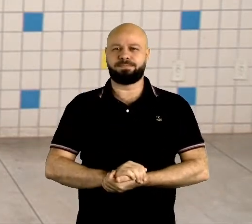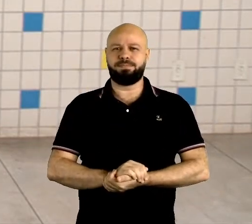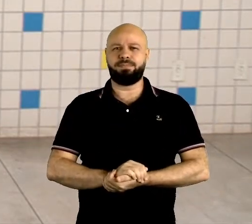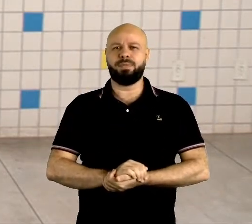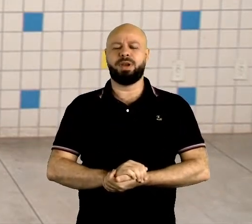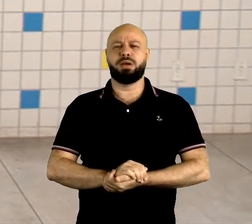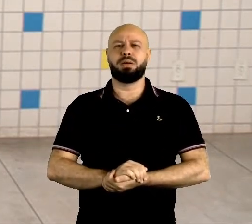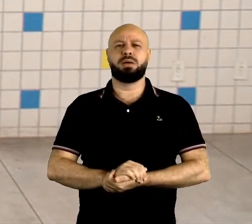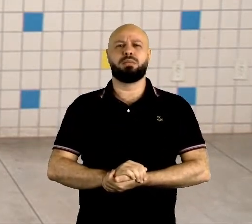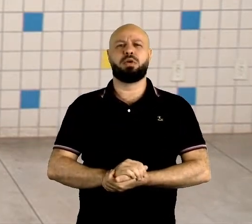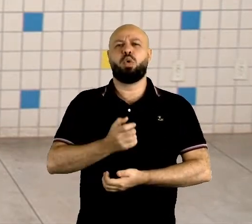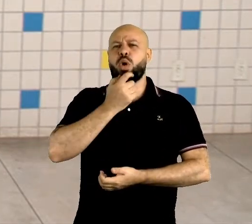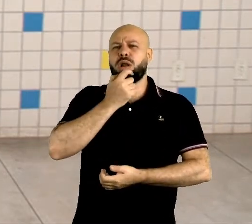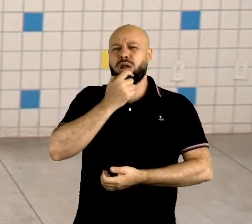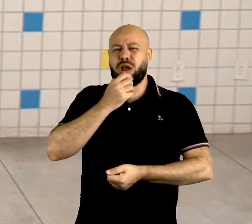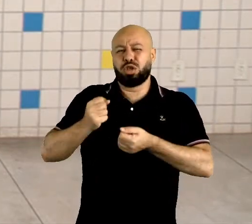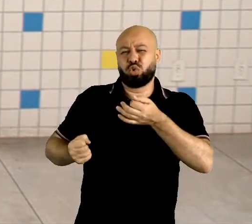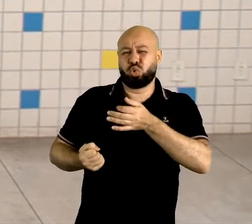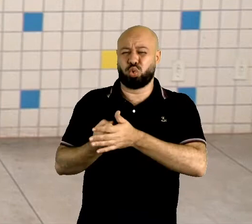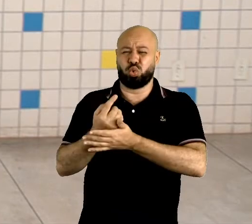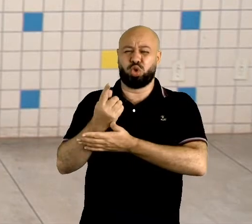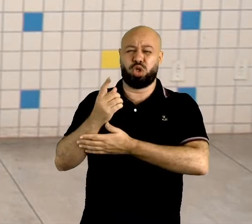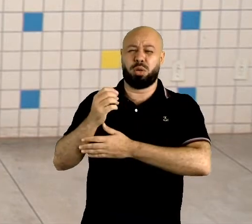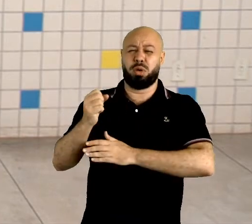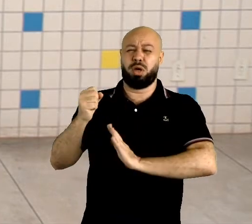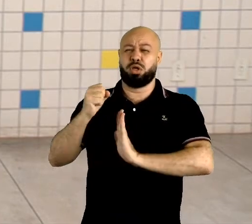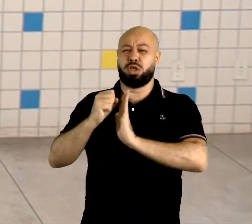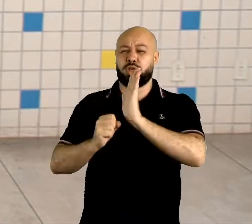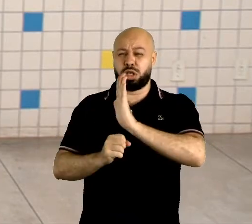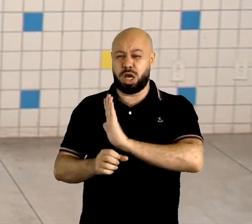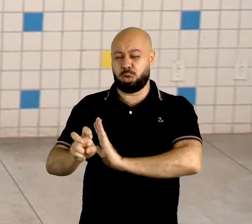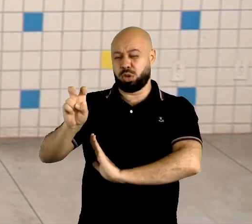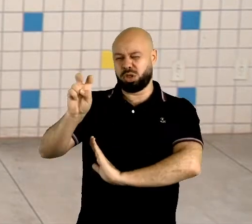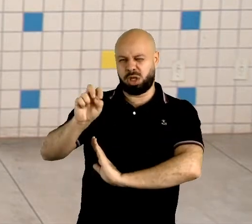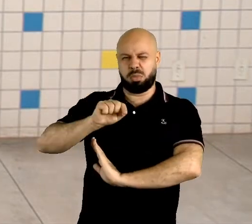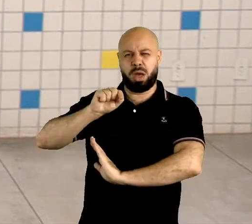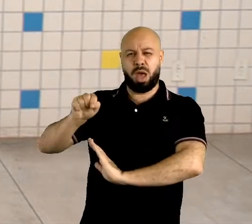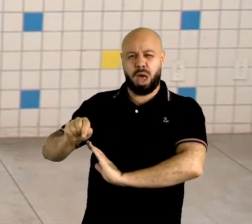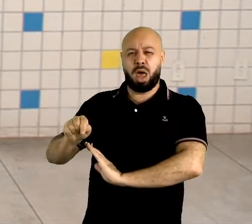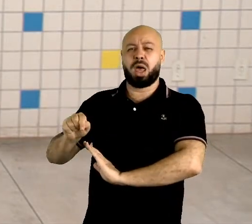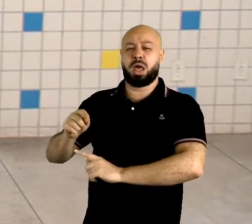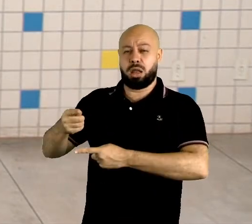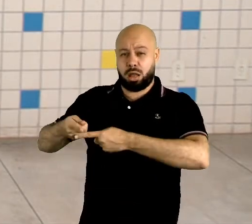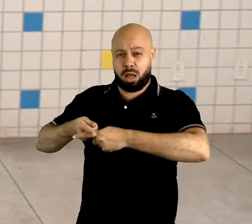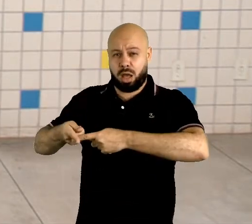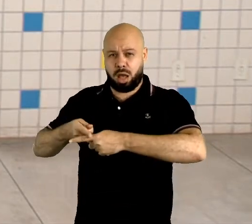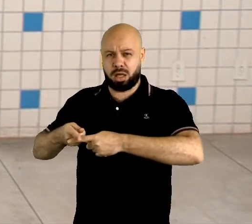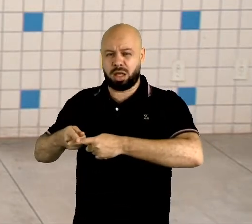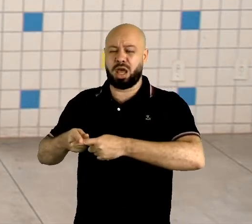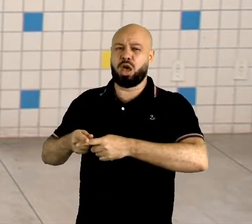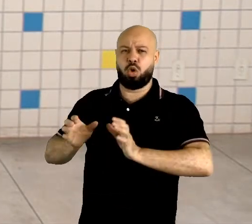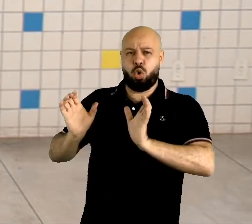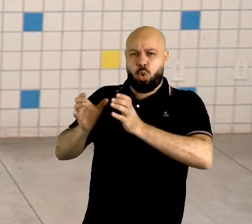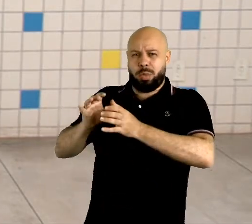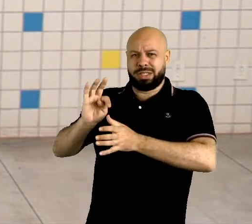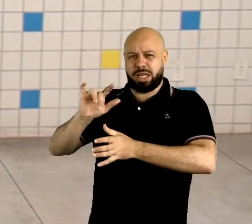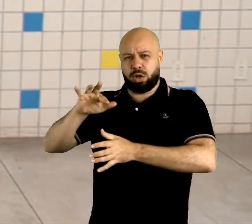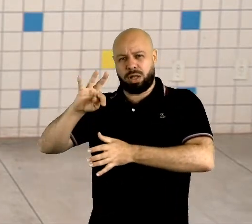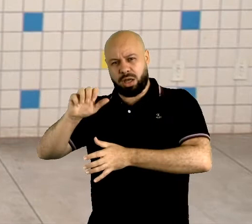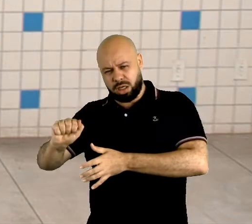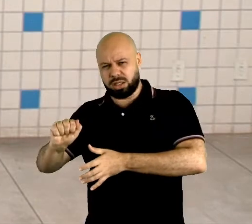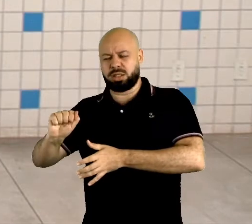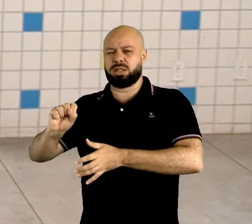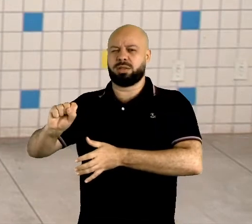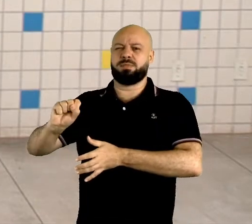inglês surgiu lá na Inglaterra, ainda lá no século V, a partir dos celtas, que começou ali a